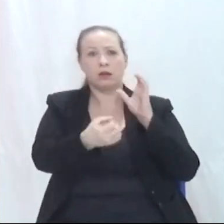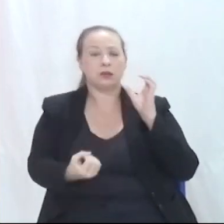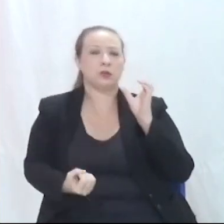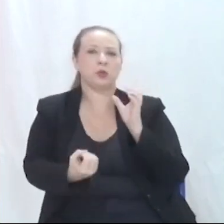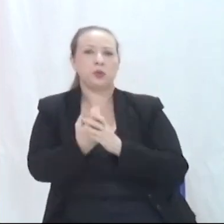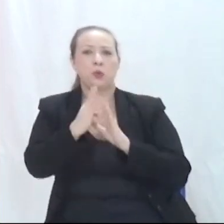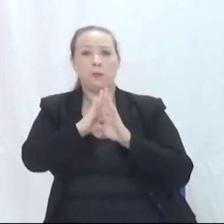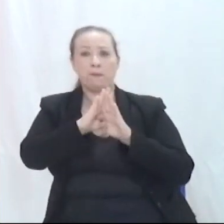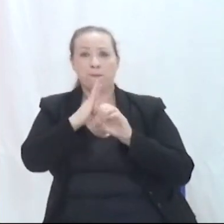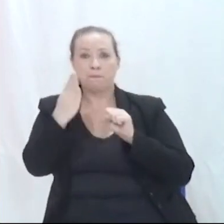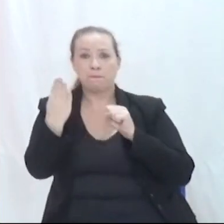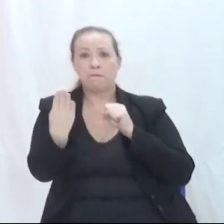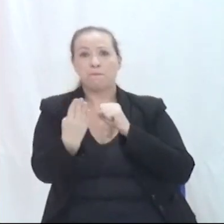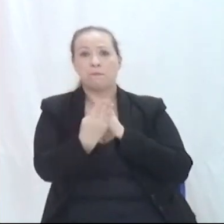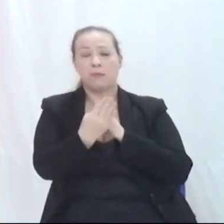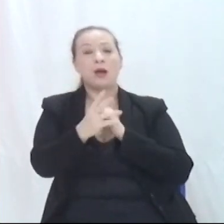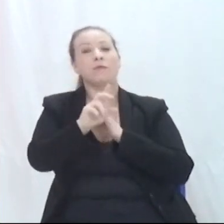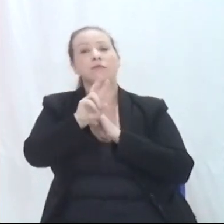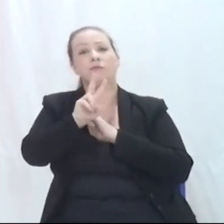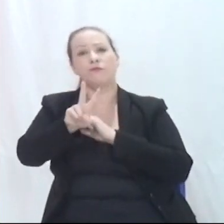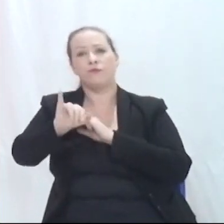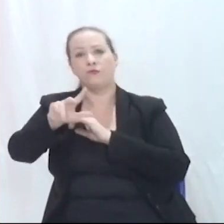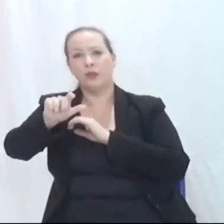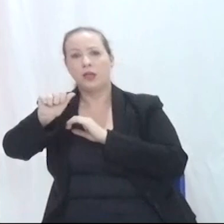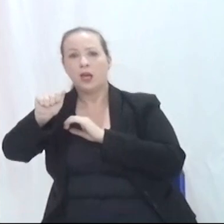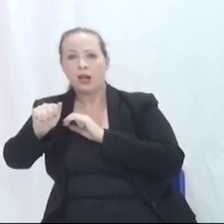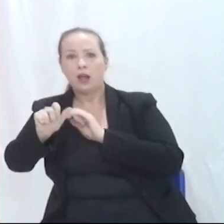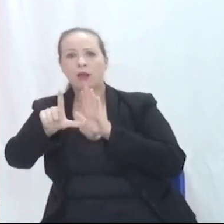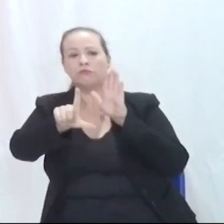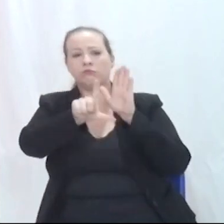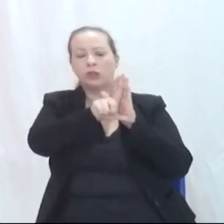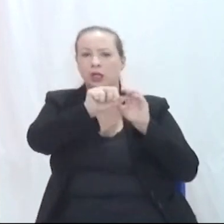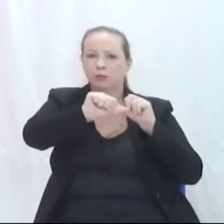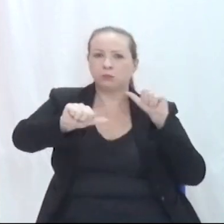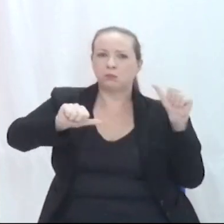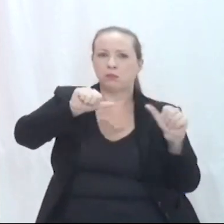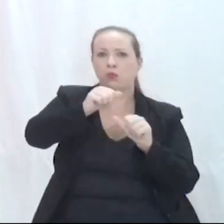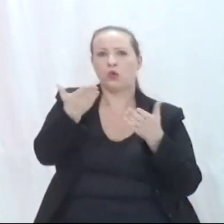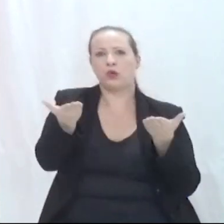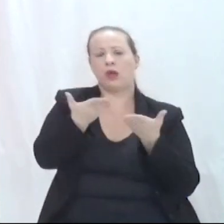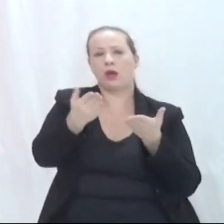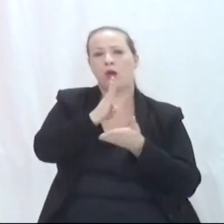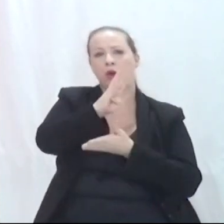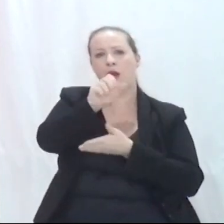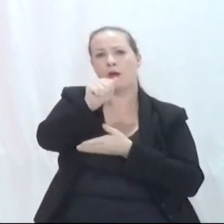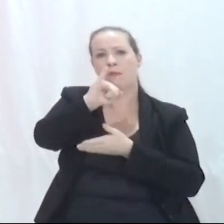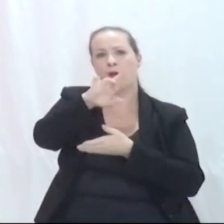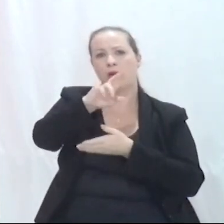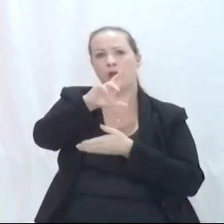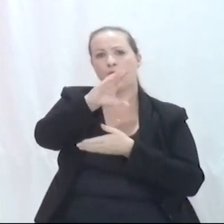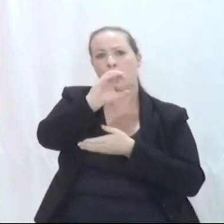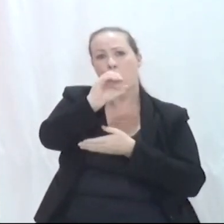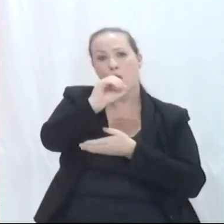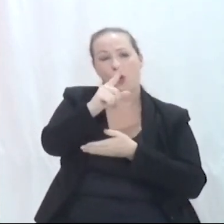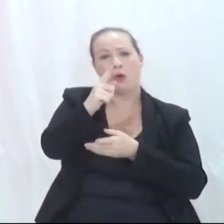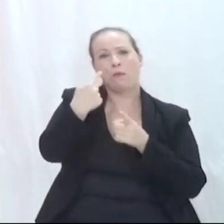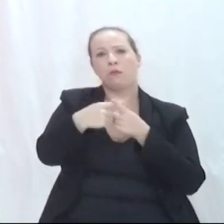bairro, então, Vila São Domingos, para que possa se chamar, então, oficialmente, Bairro São Domingos, que é a forma como nós